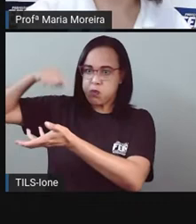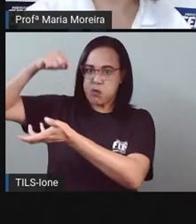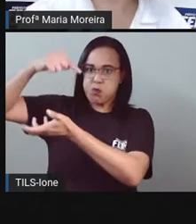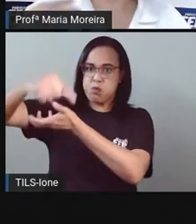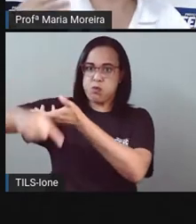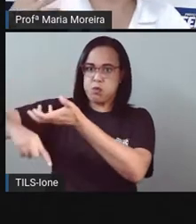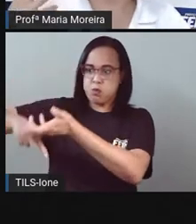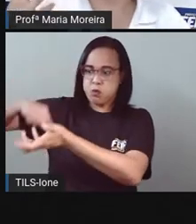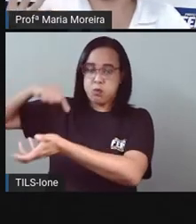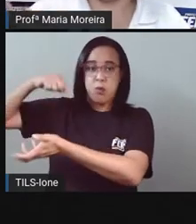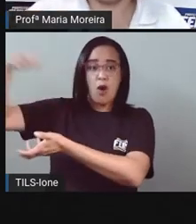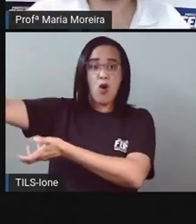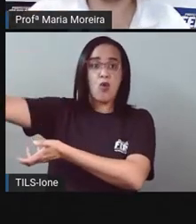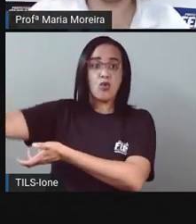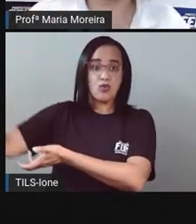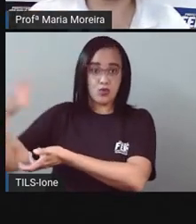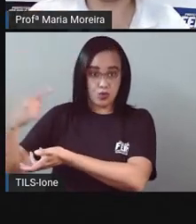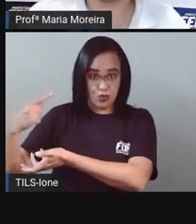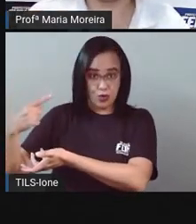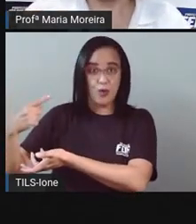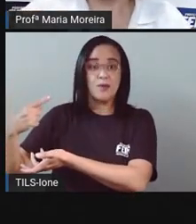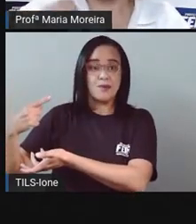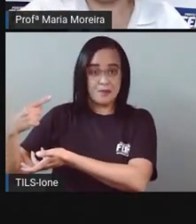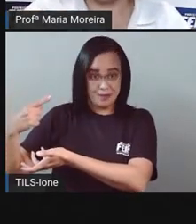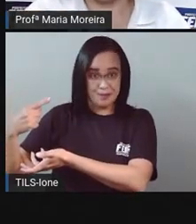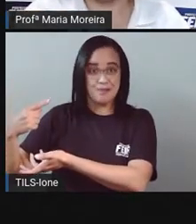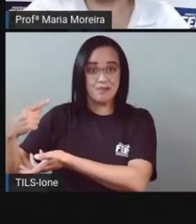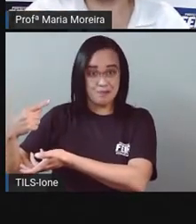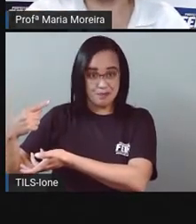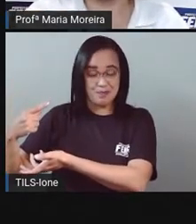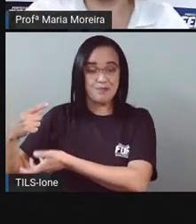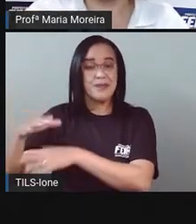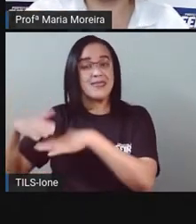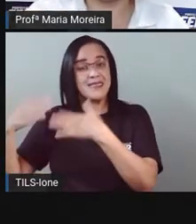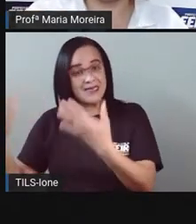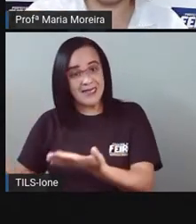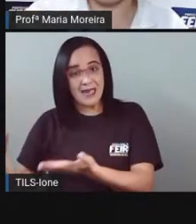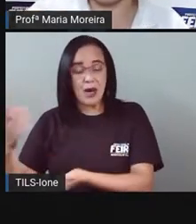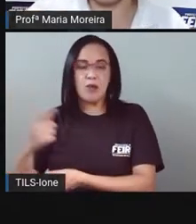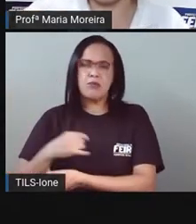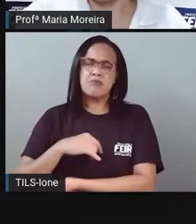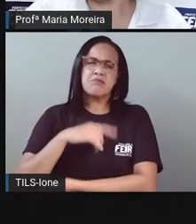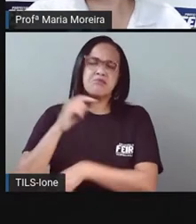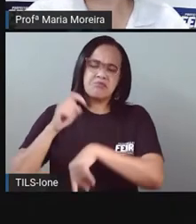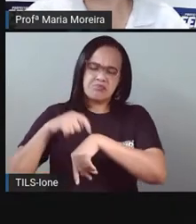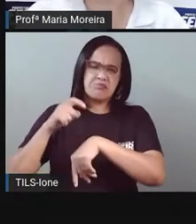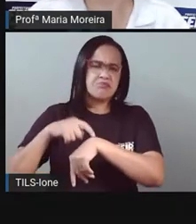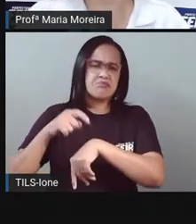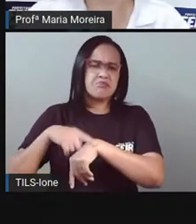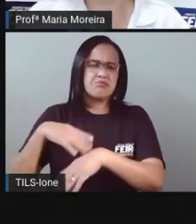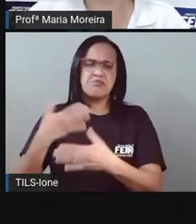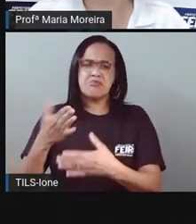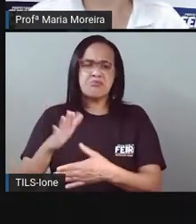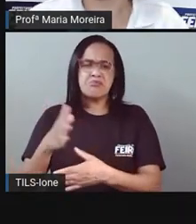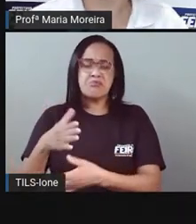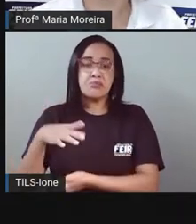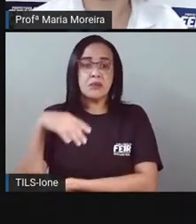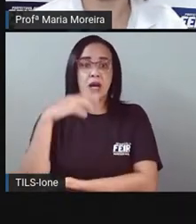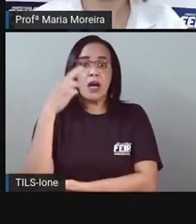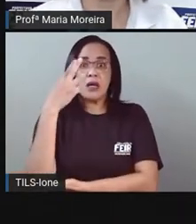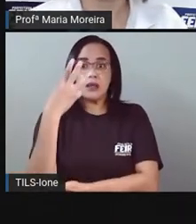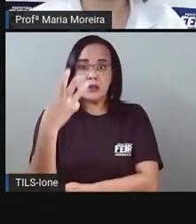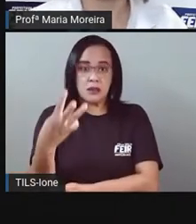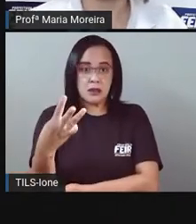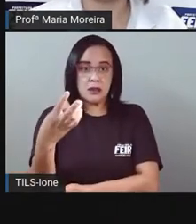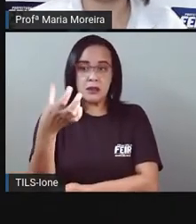dar uma volta ao seu redor, a Terra demora 365 dias. E é justamente essa contagem